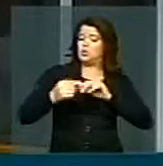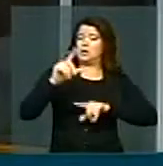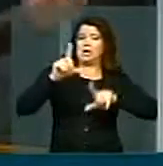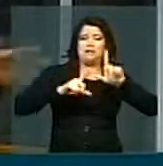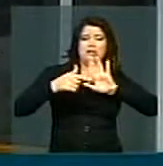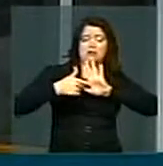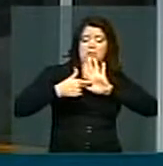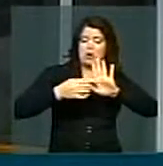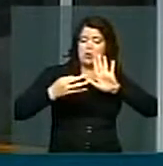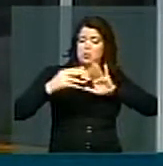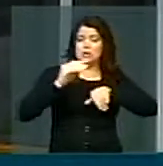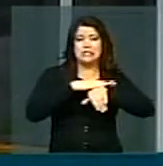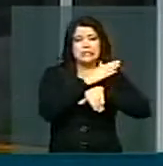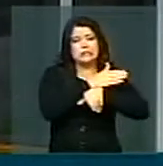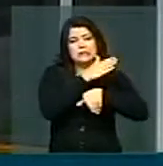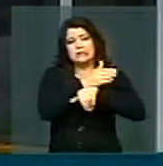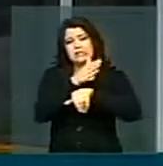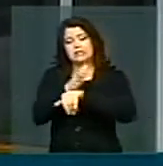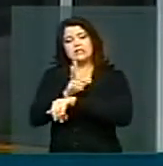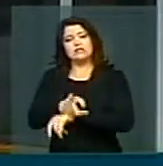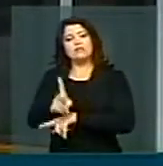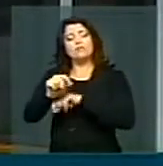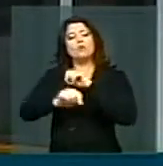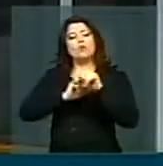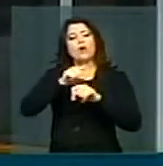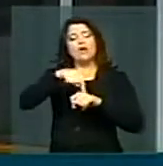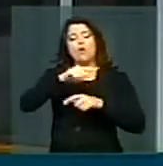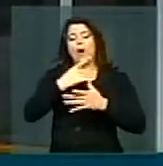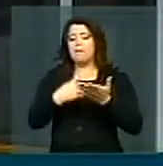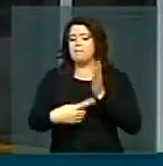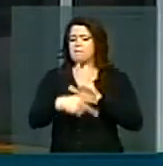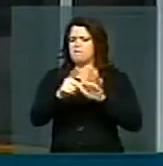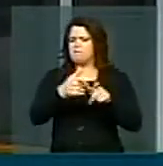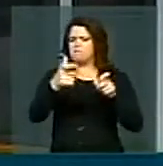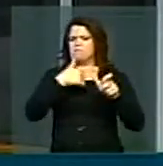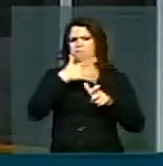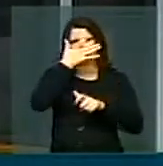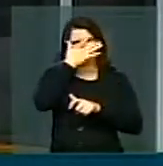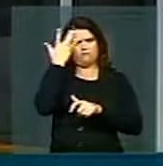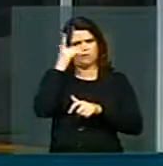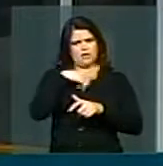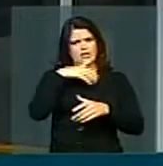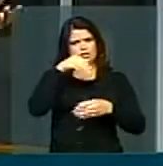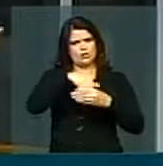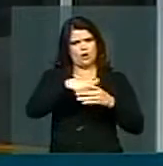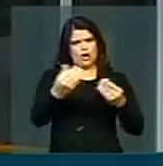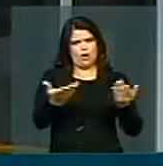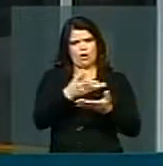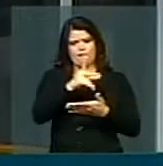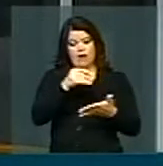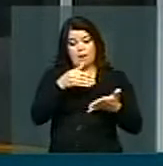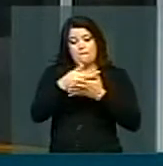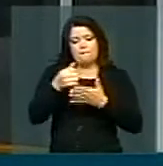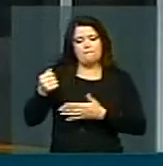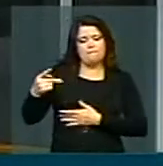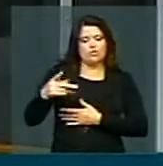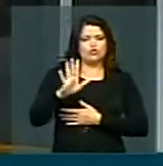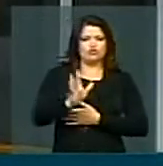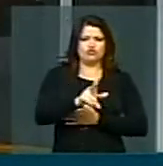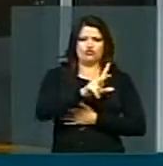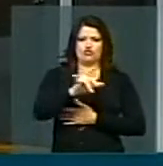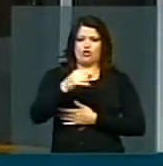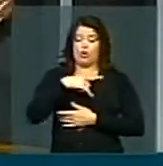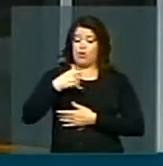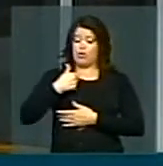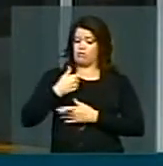toma o tempo todo, aposto que a maioria das pessoas que estão próximas e aposentadas, ou já